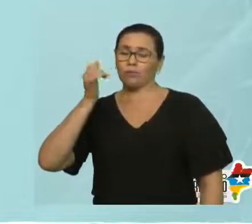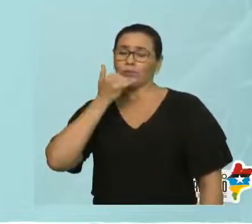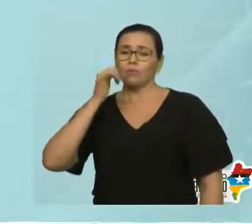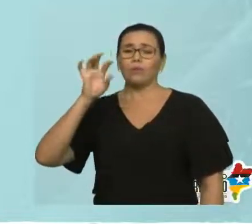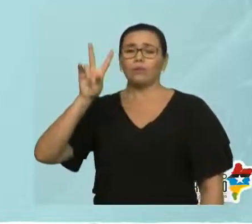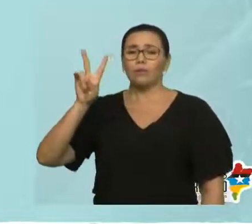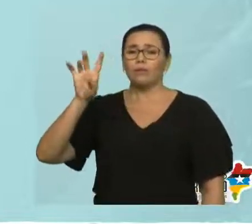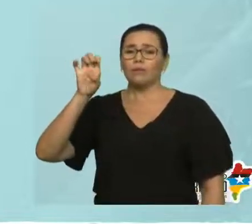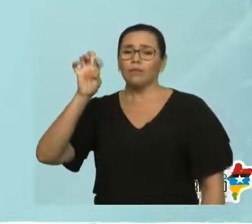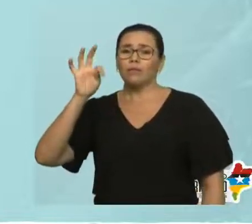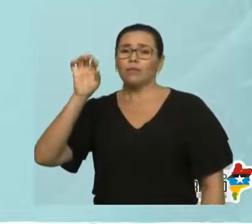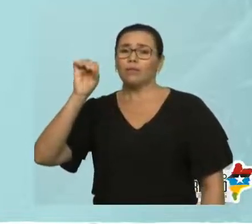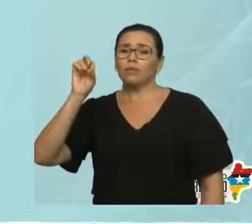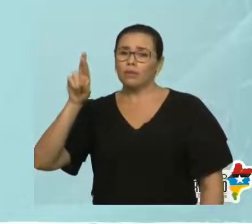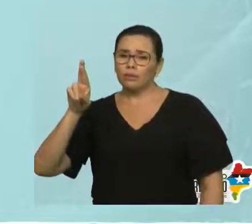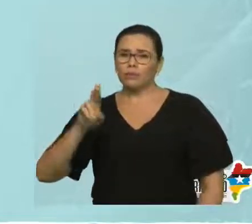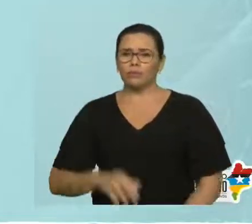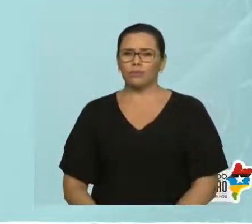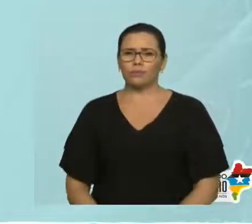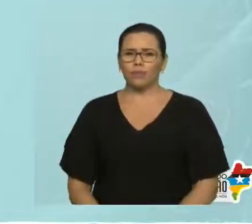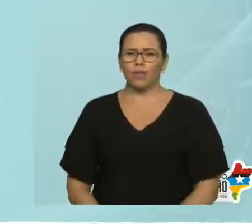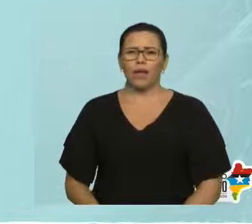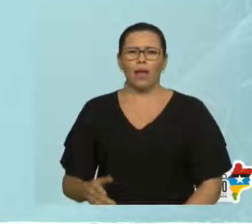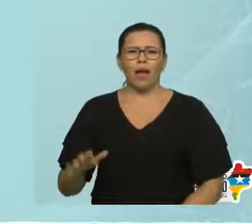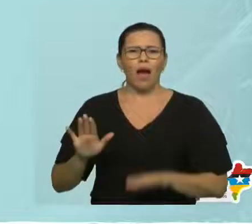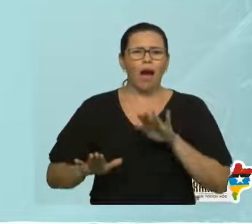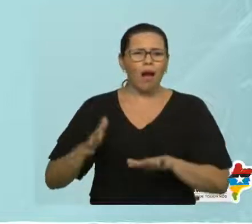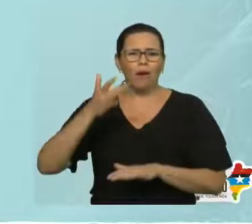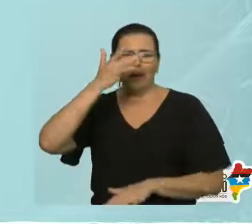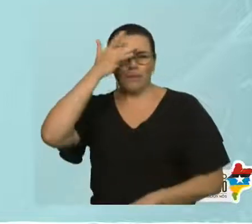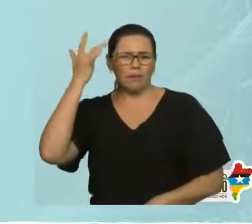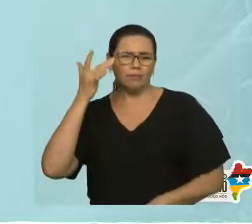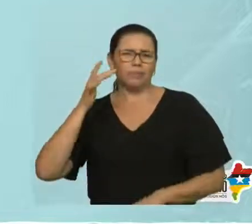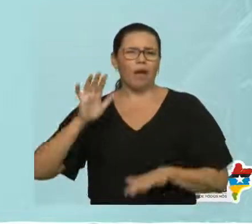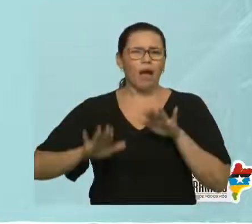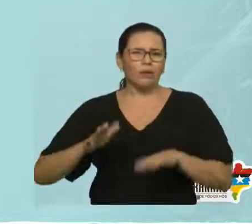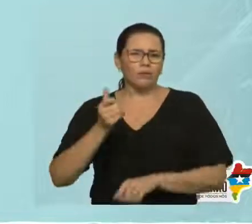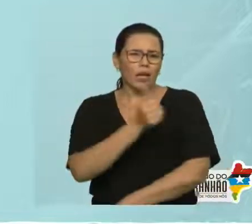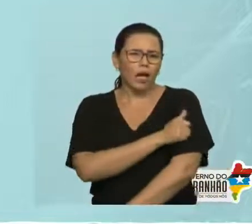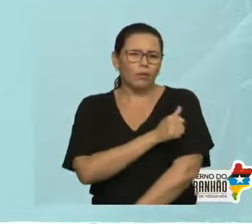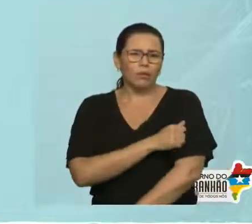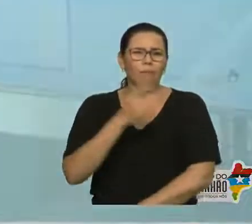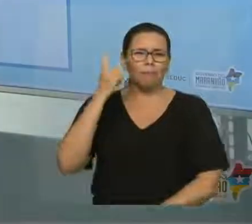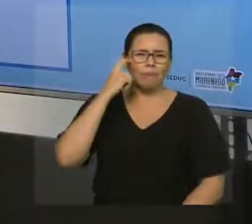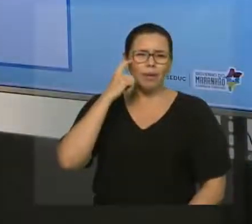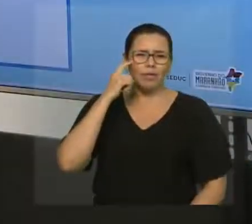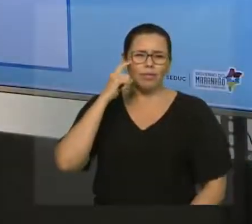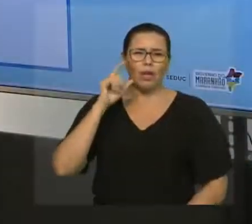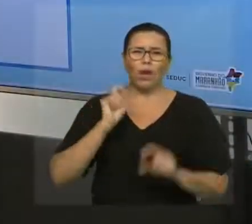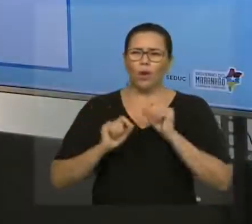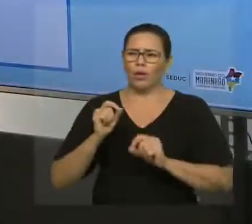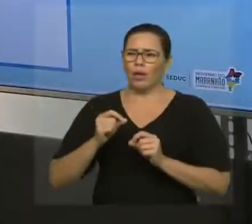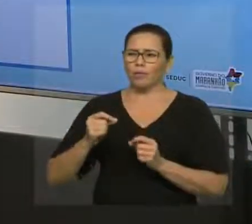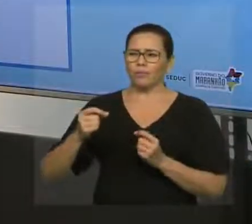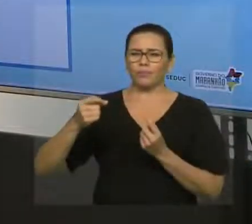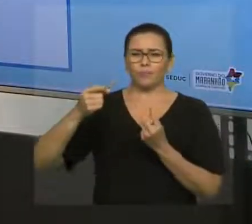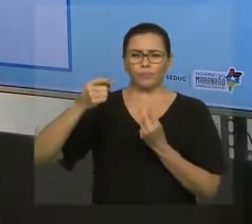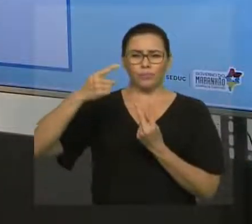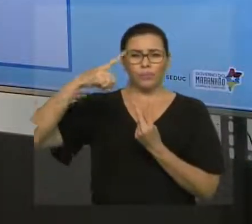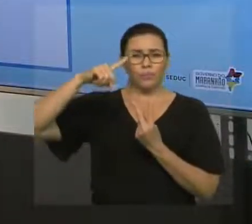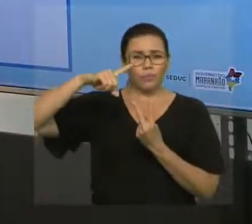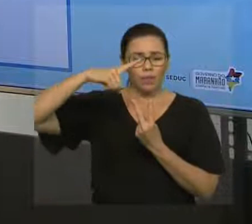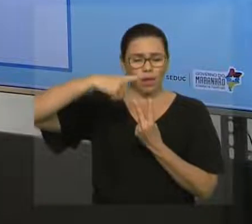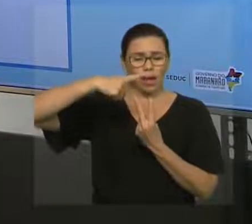Eles acham, né? Alguns alunos, eles entendem ou acham que essa setinha aqui, que está meio transparente aqui, essa